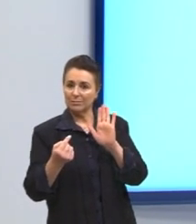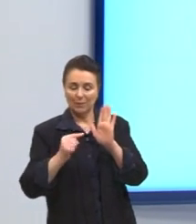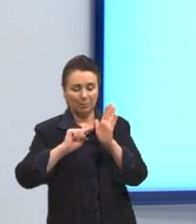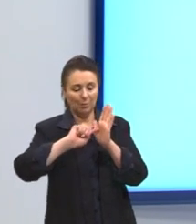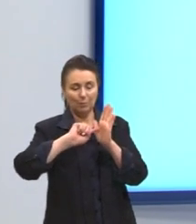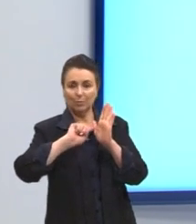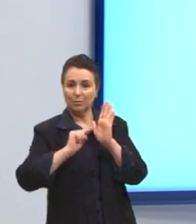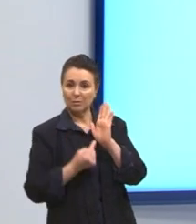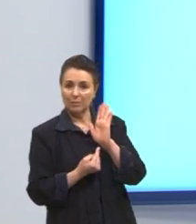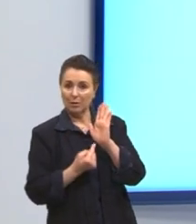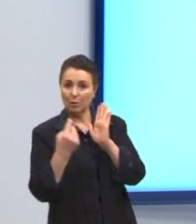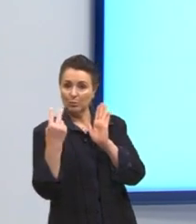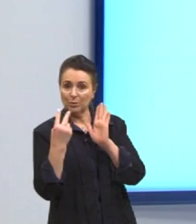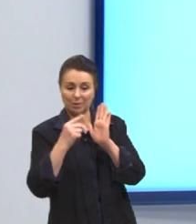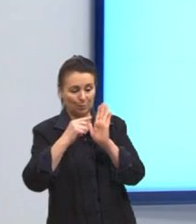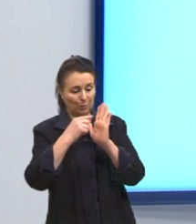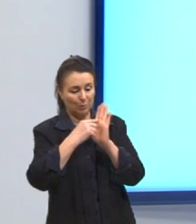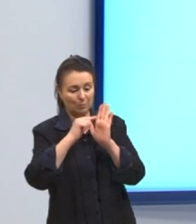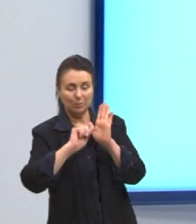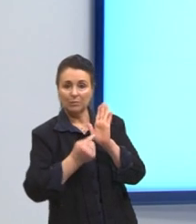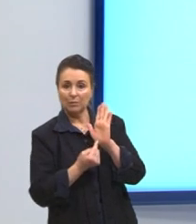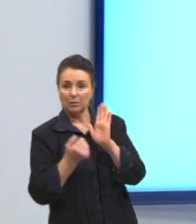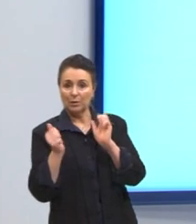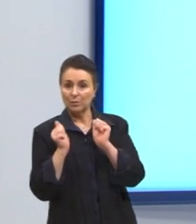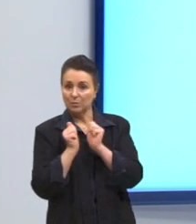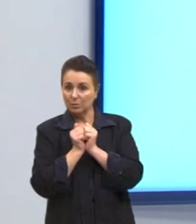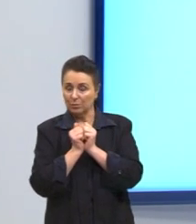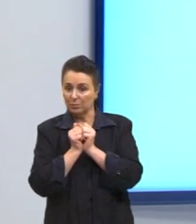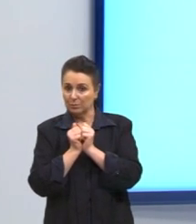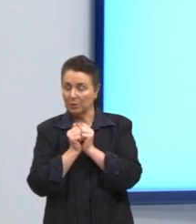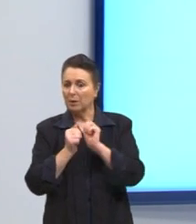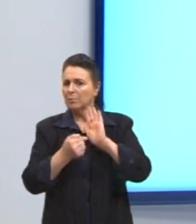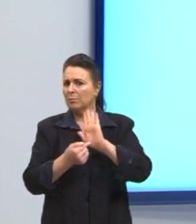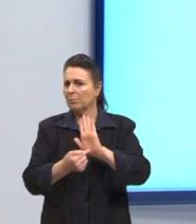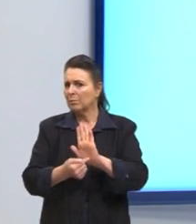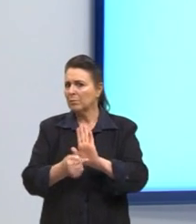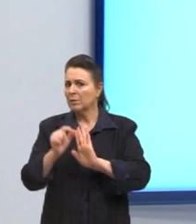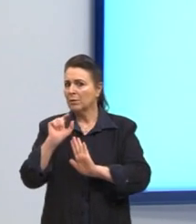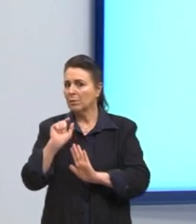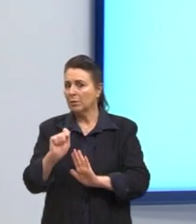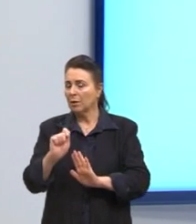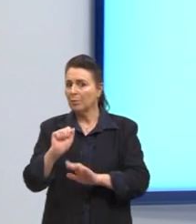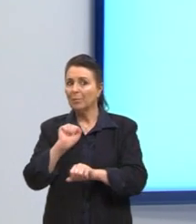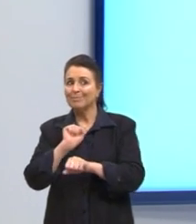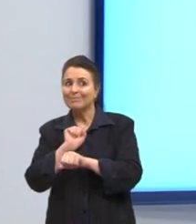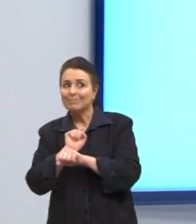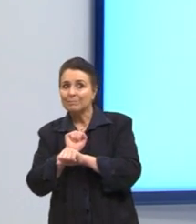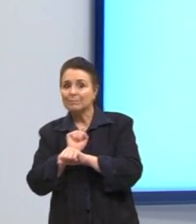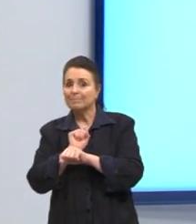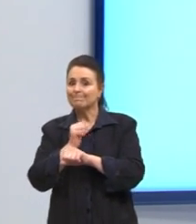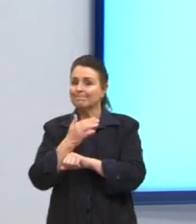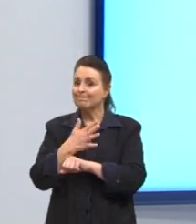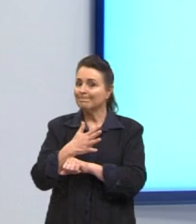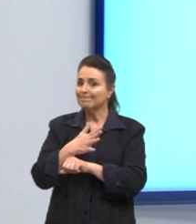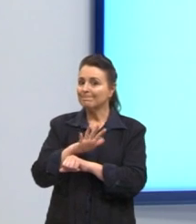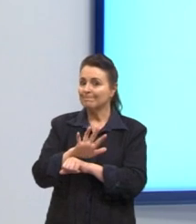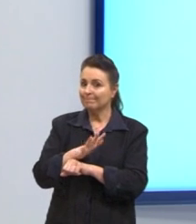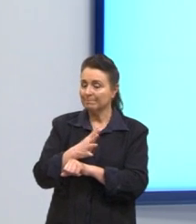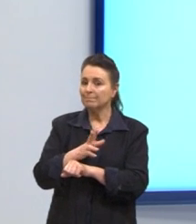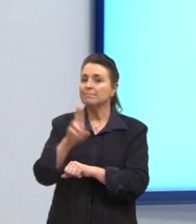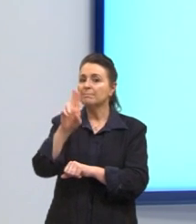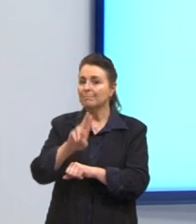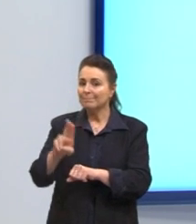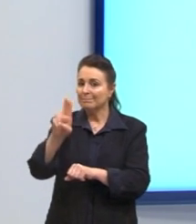pontuação. E o ponto e vírgula é a pontuação que indica uma pausa moderada e é frequentemente